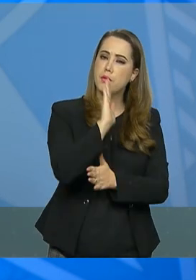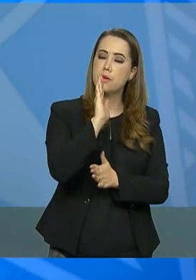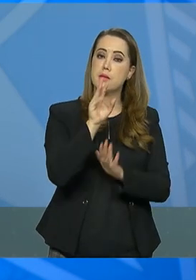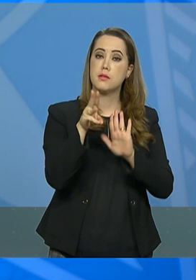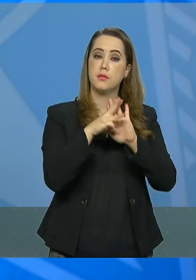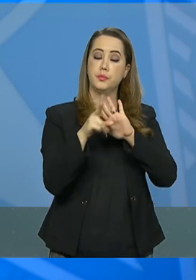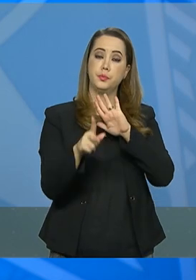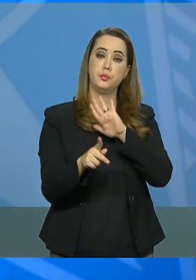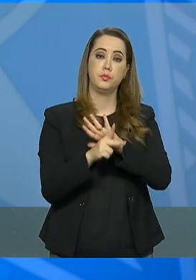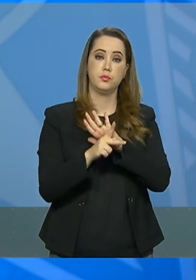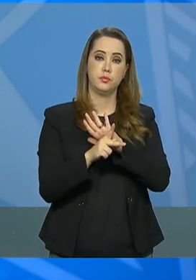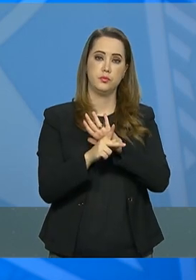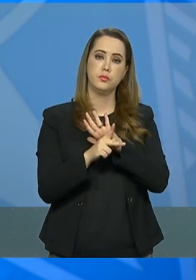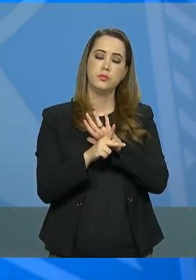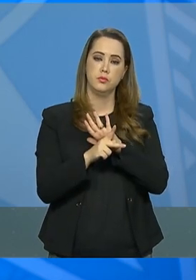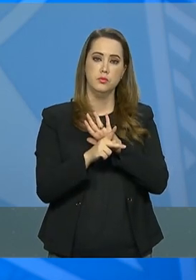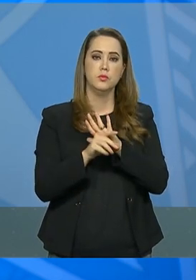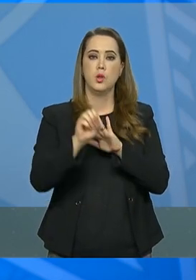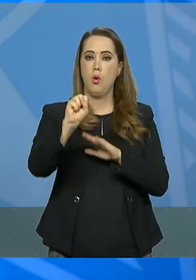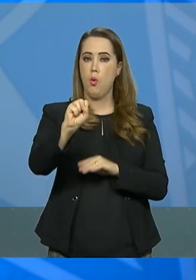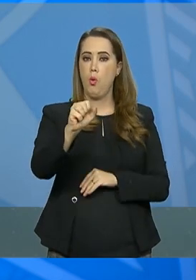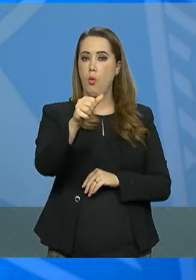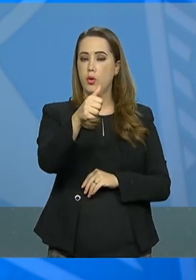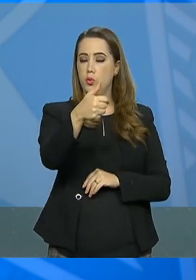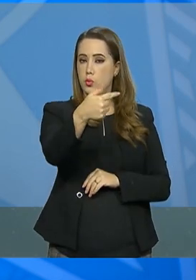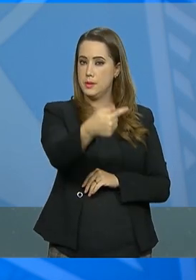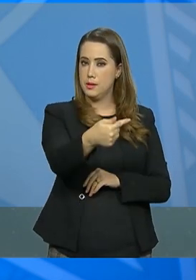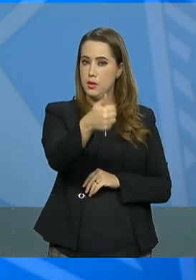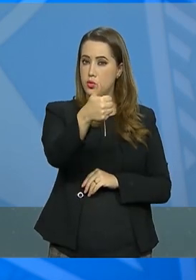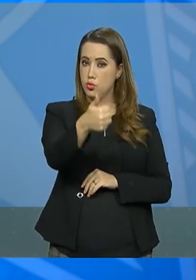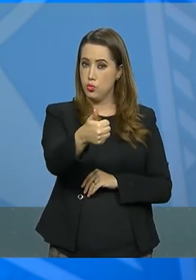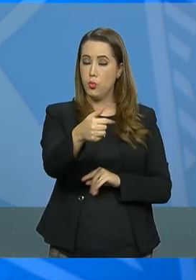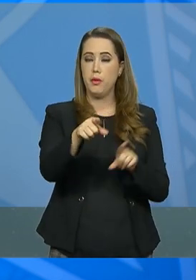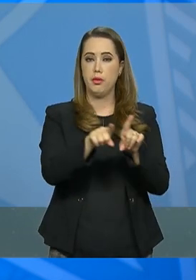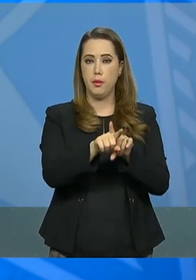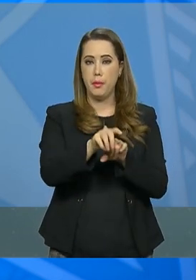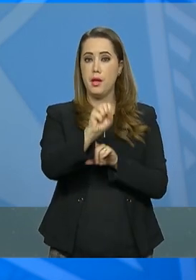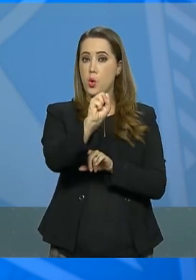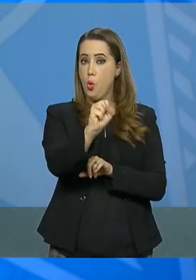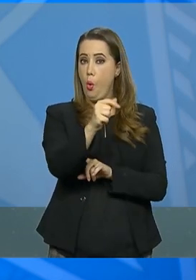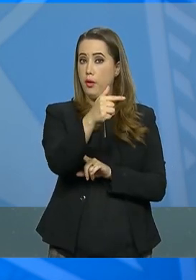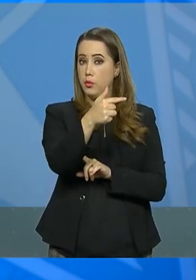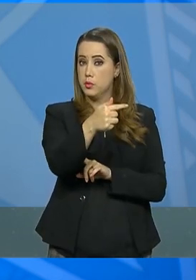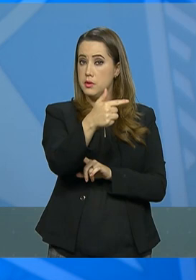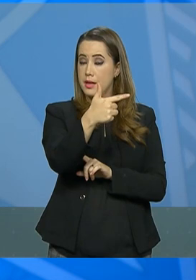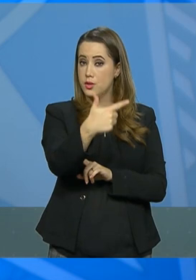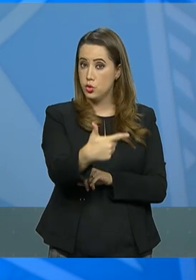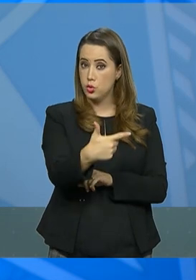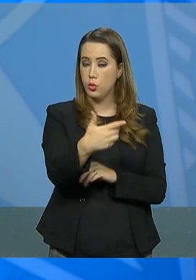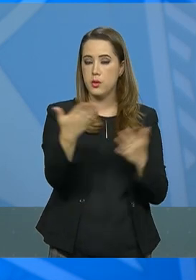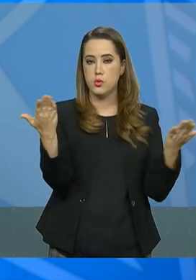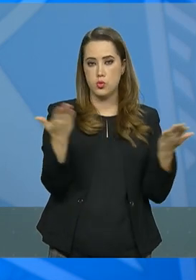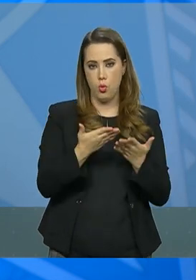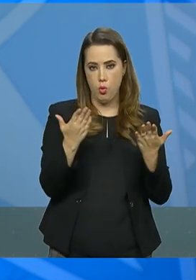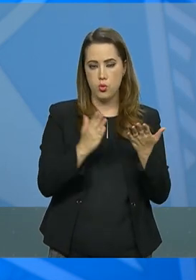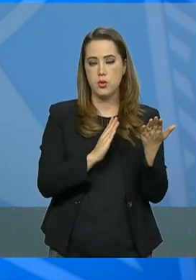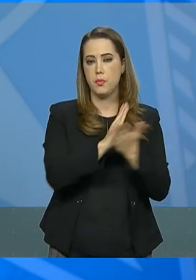das medidas provisórias 871 e 872 no Senado, no dia de hoje.